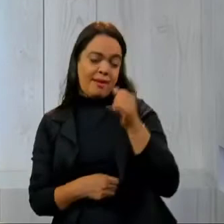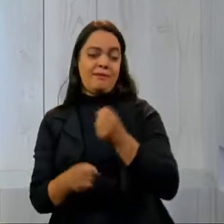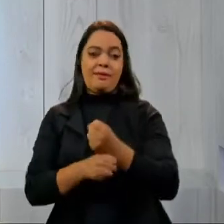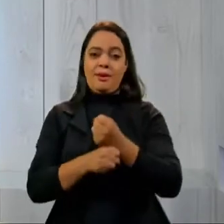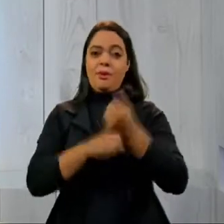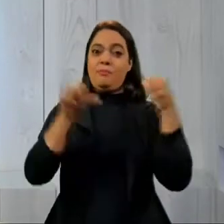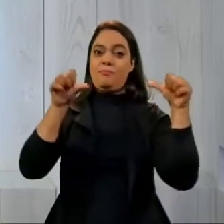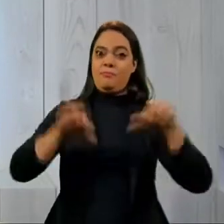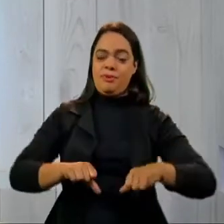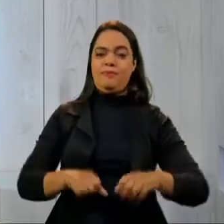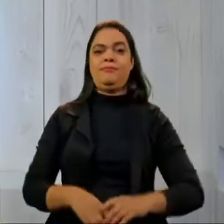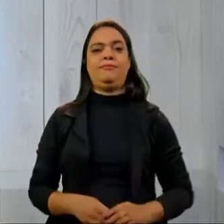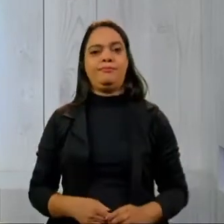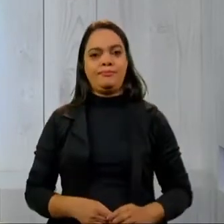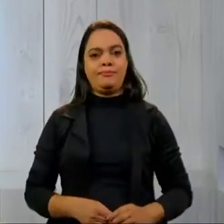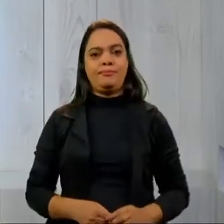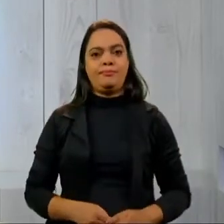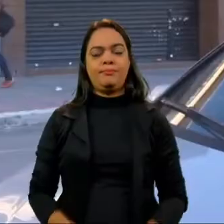ainda mais difícil.